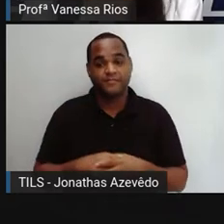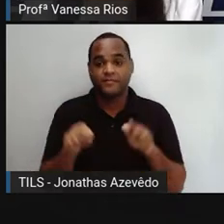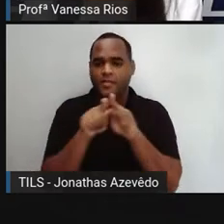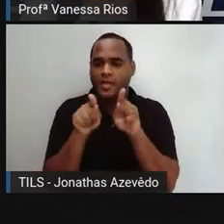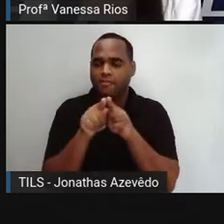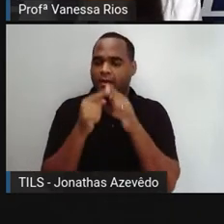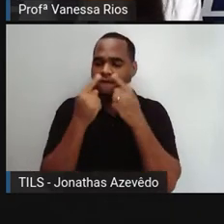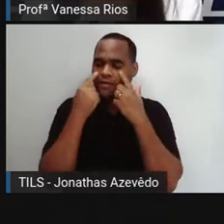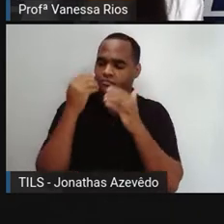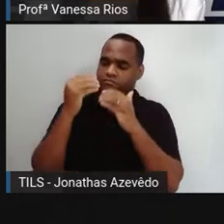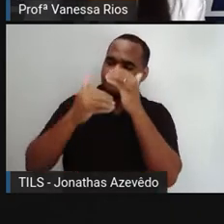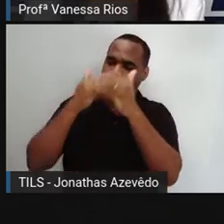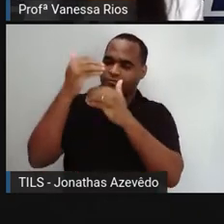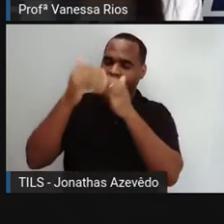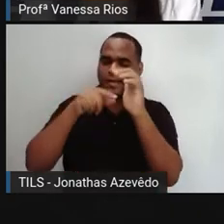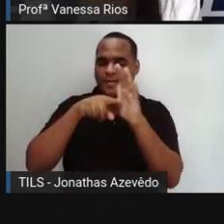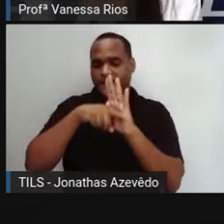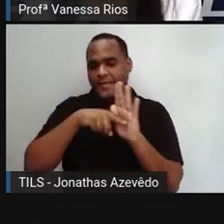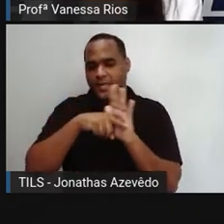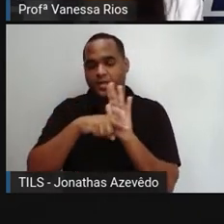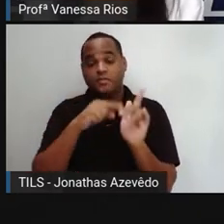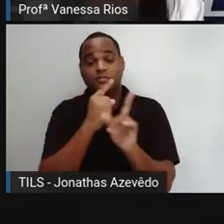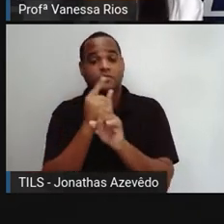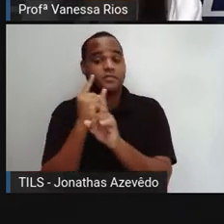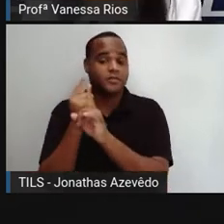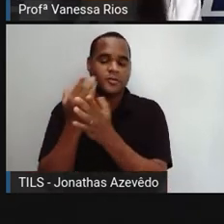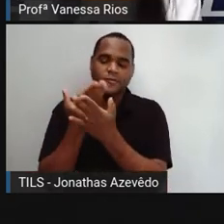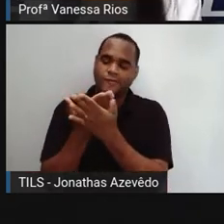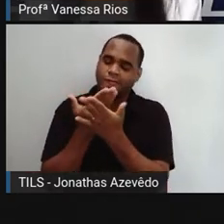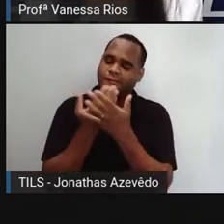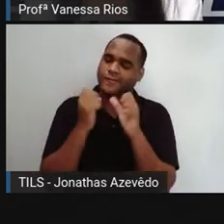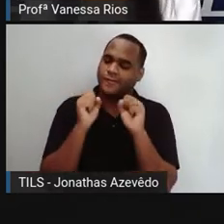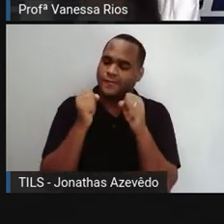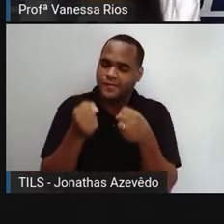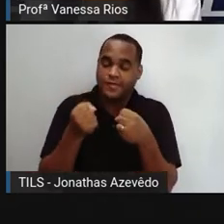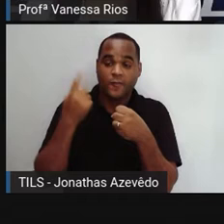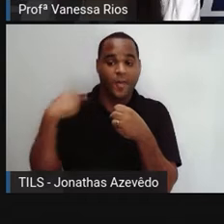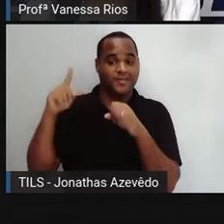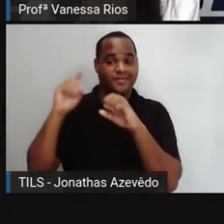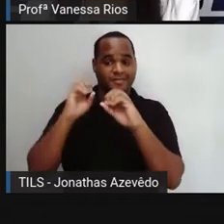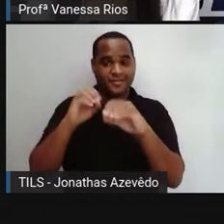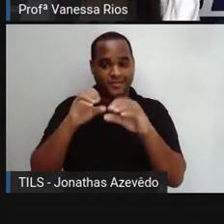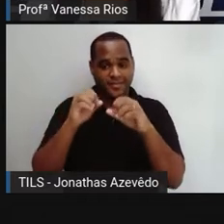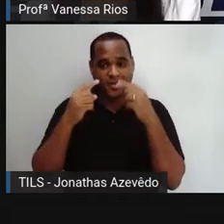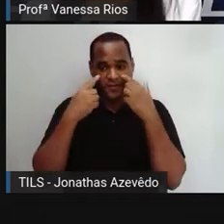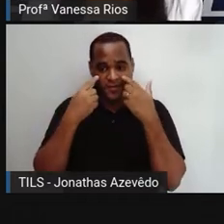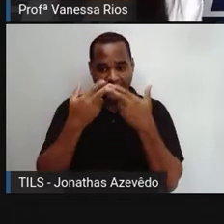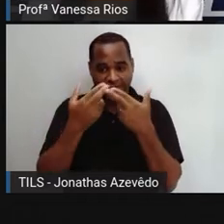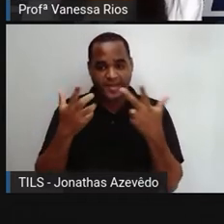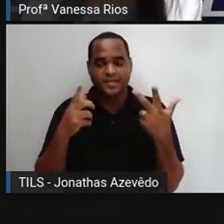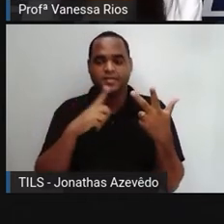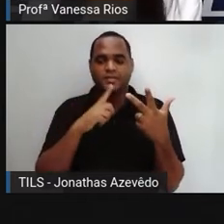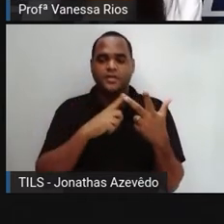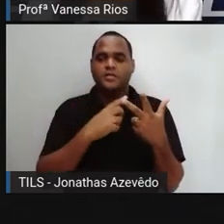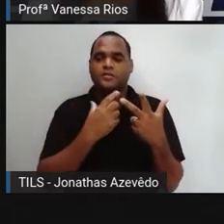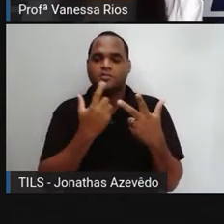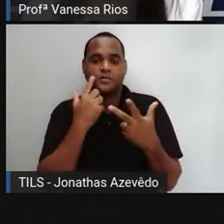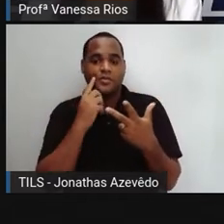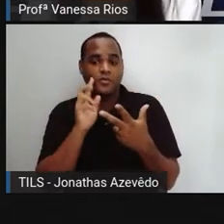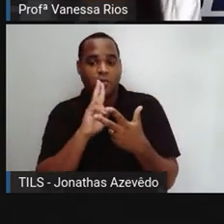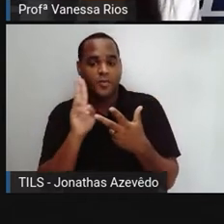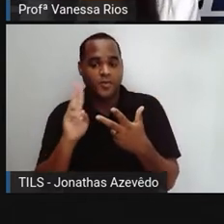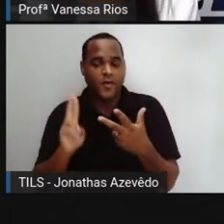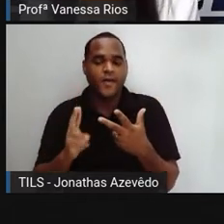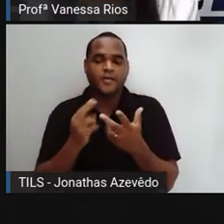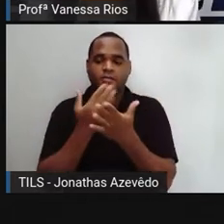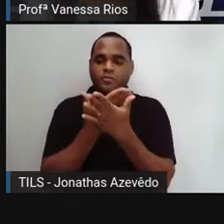avanços, as pesquisas, os estudos. Na aula anterior a gente viu quantos nomes, não é? De estudiosos,